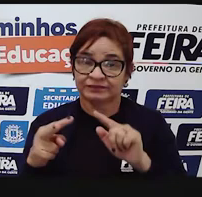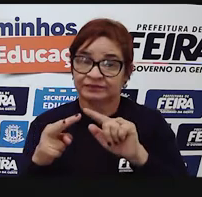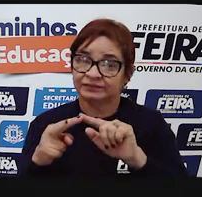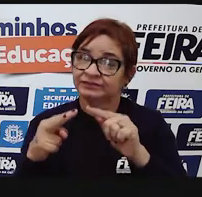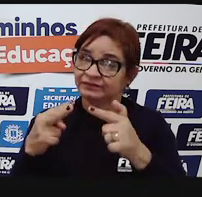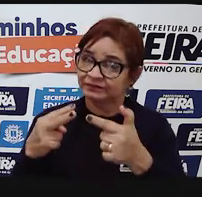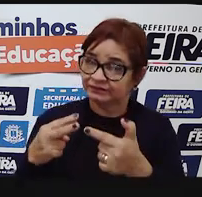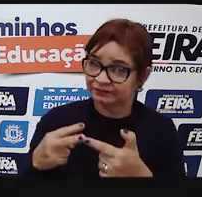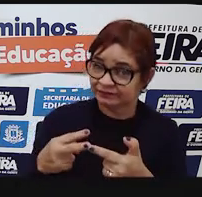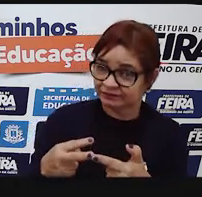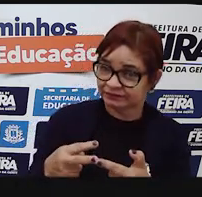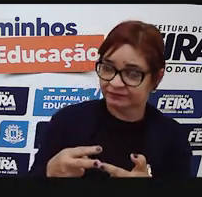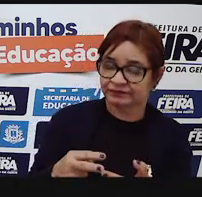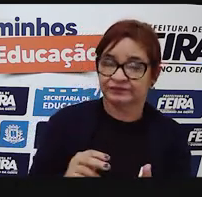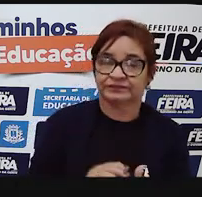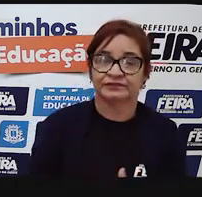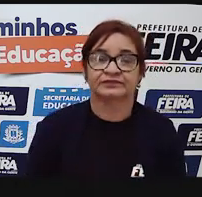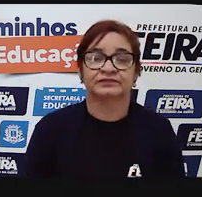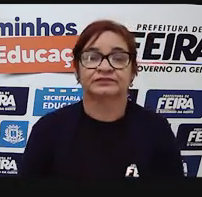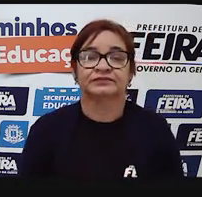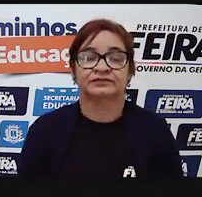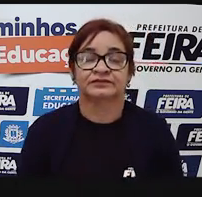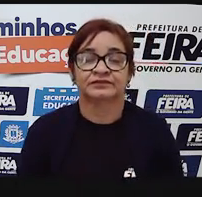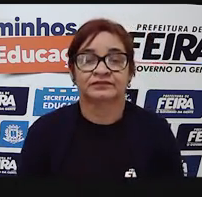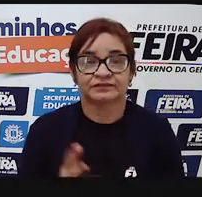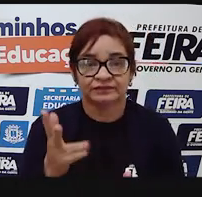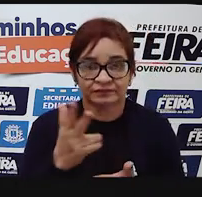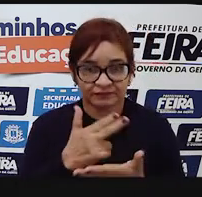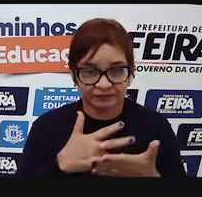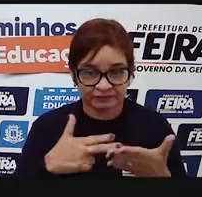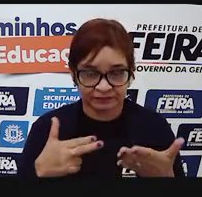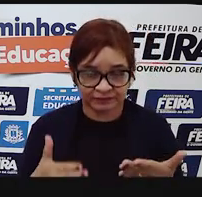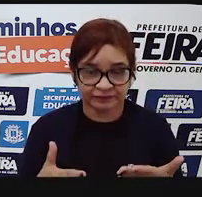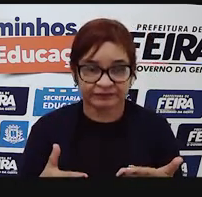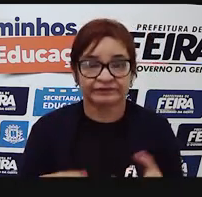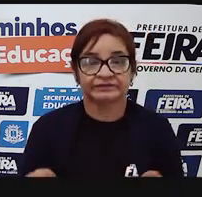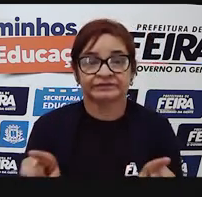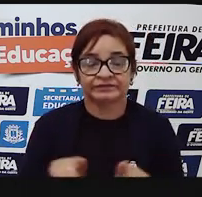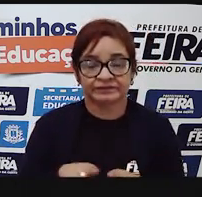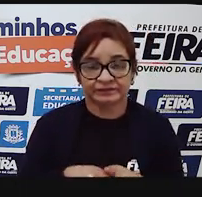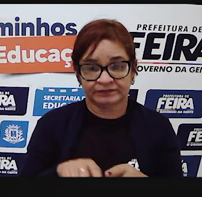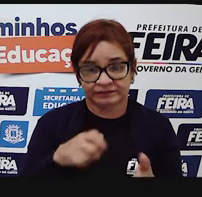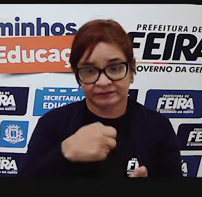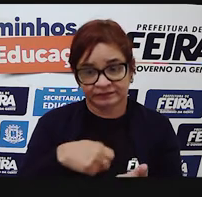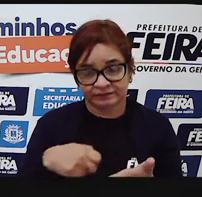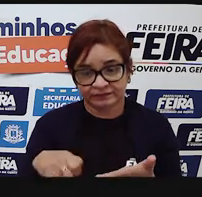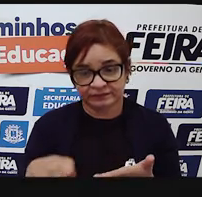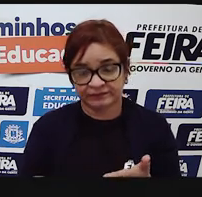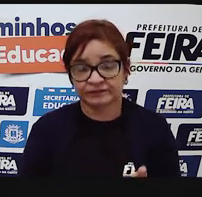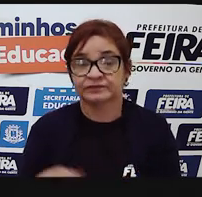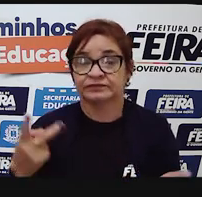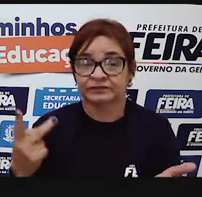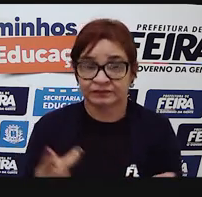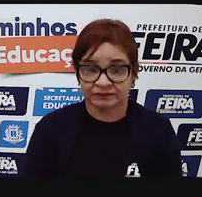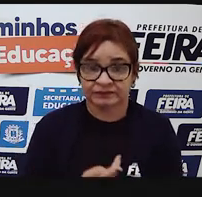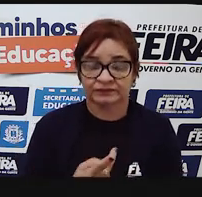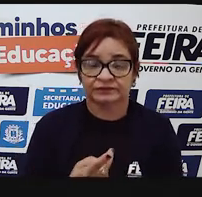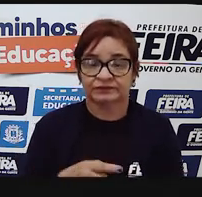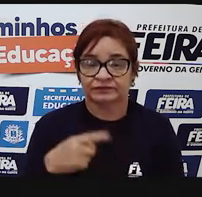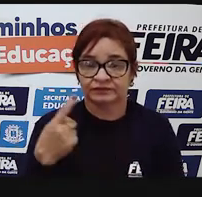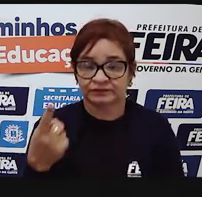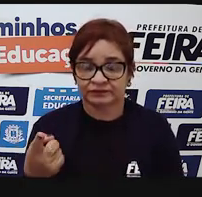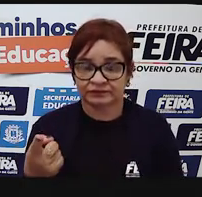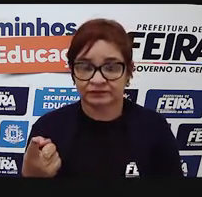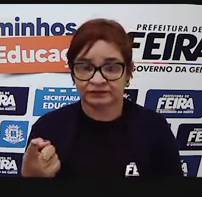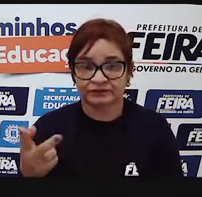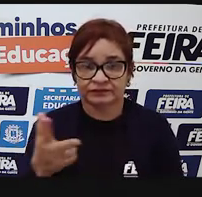imagética, ou seja, a linguagem de imagem com a linguagem escrita. O mesmo acontece aí nessa